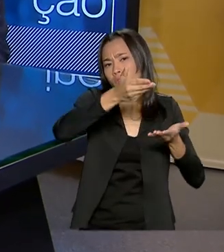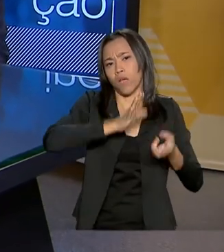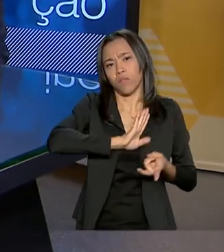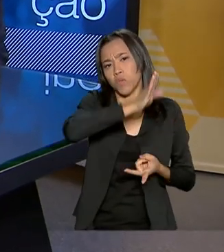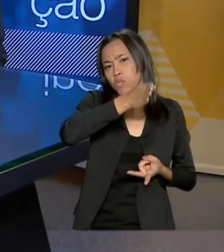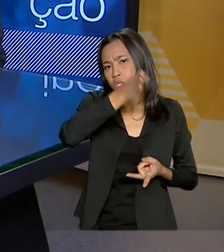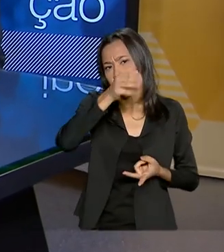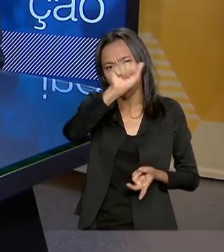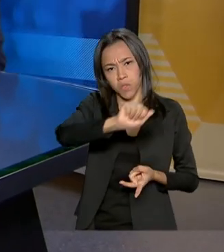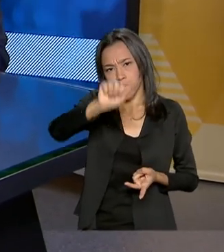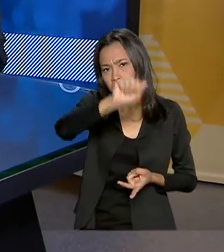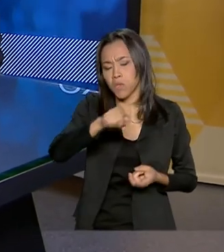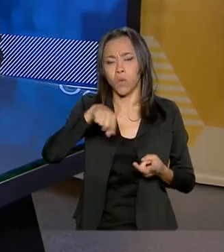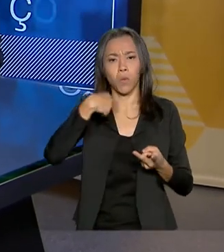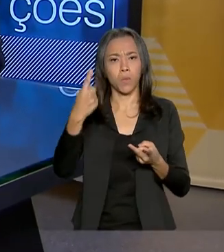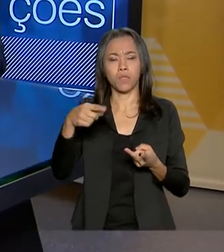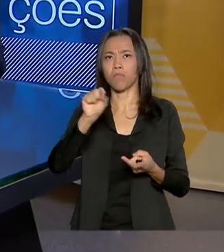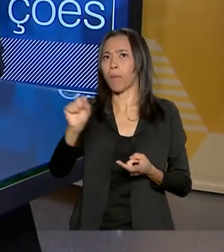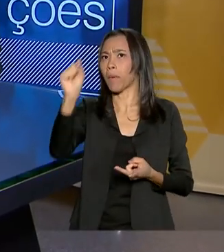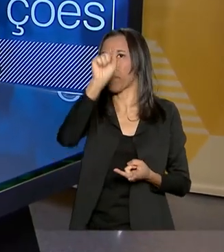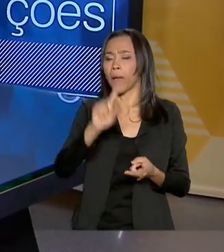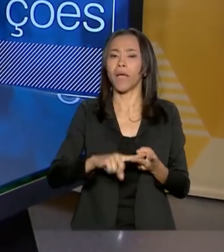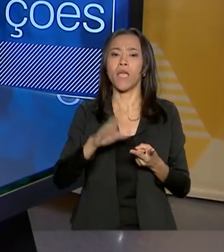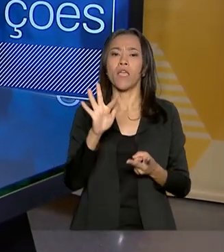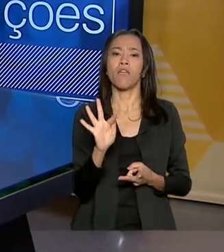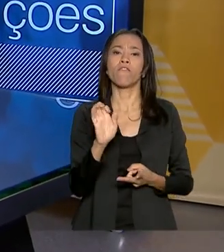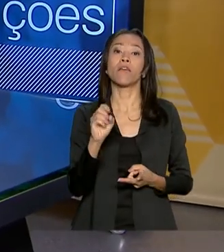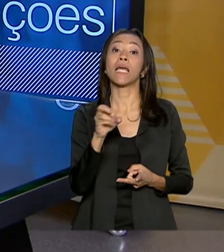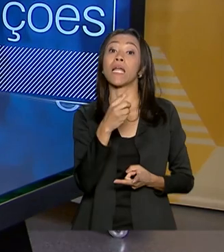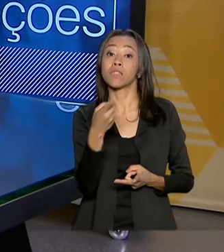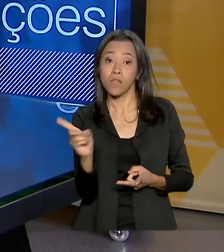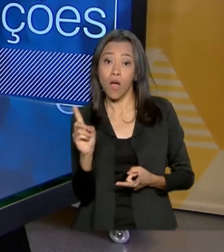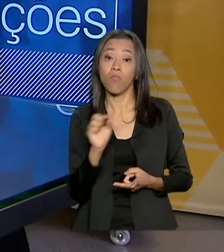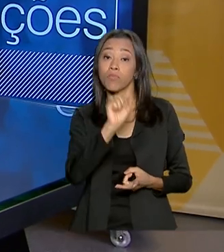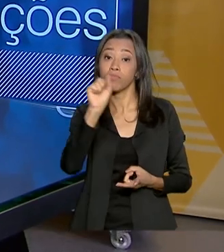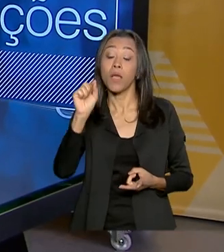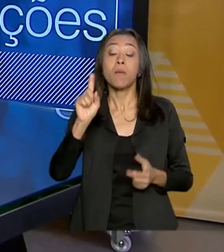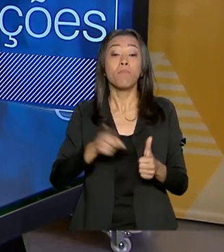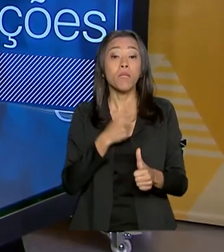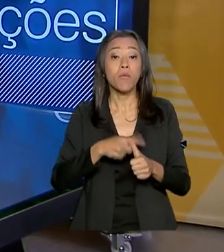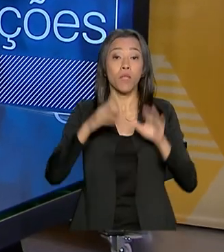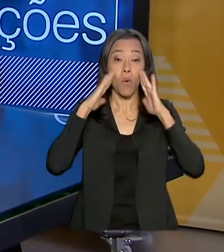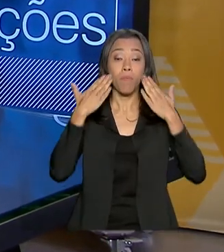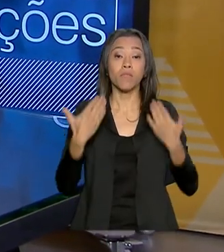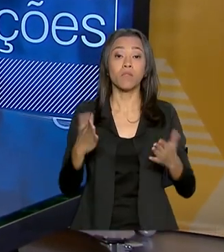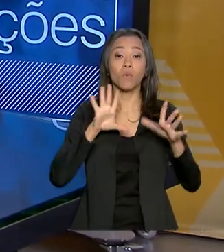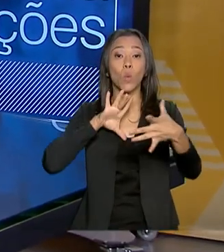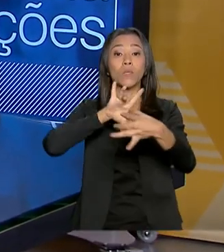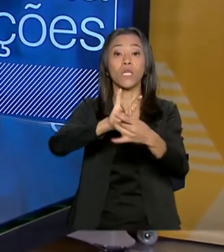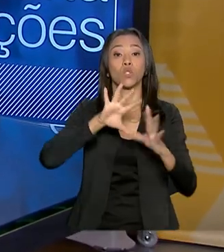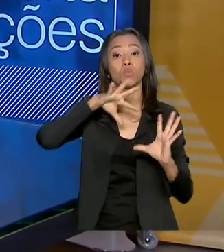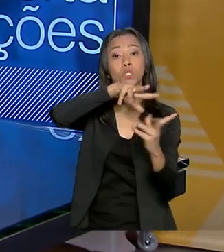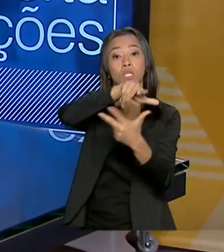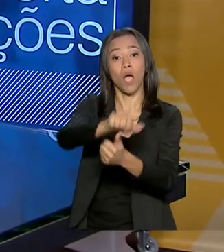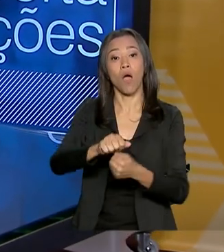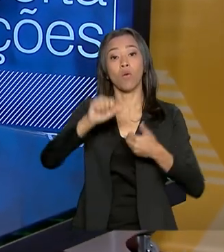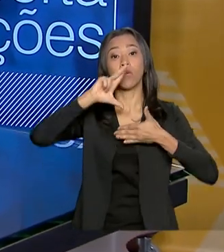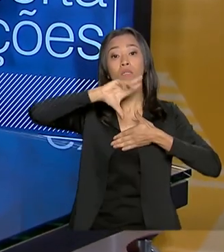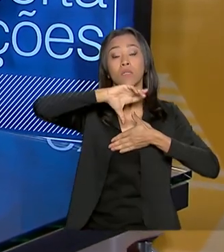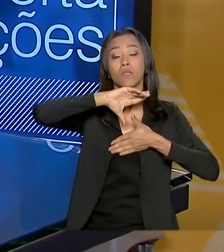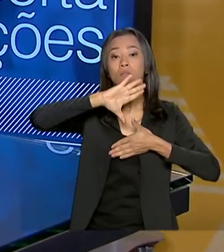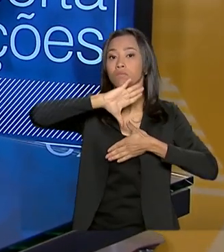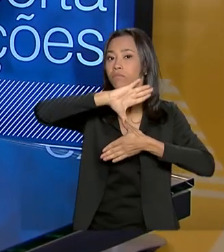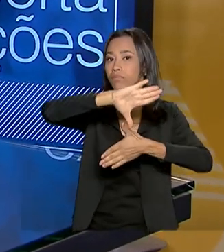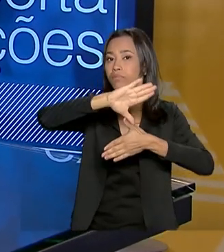eu procuro primeiro mostrar um cenário do mundo, da América do Sul, do Brasil, e depois entrar